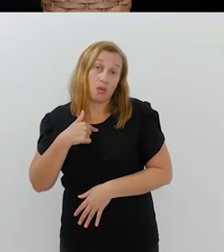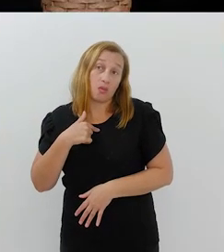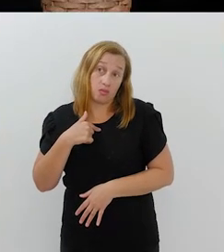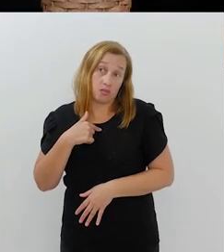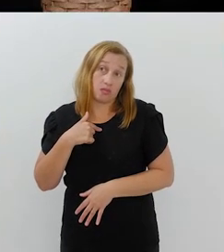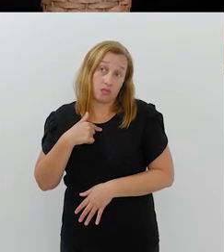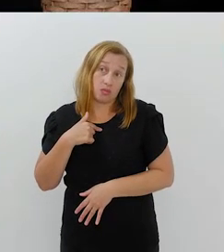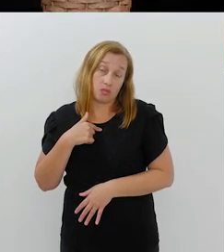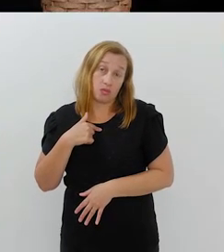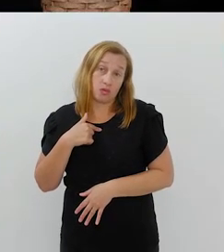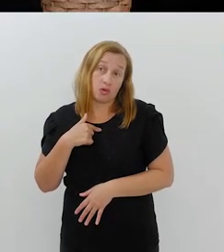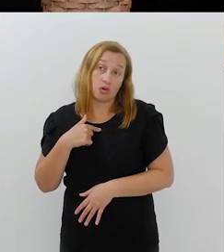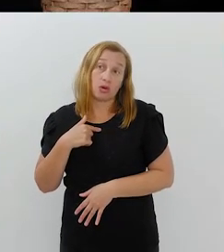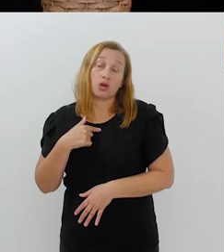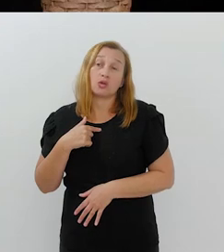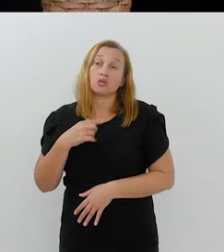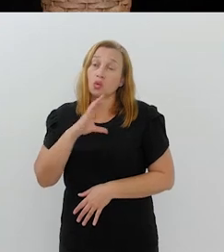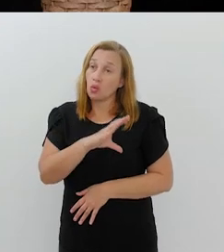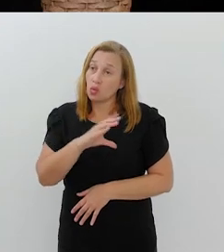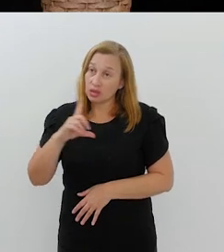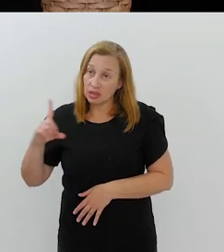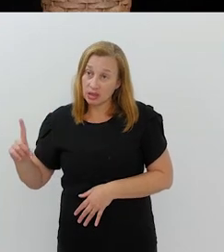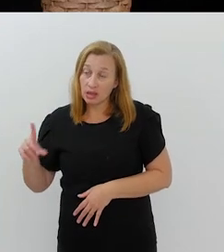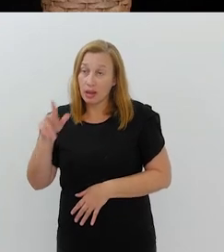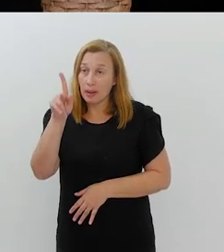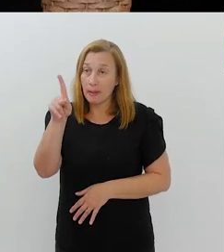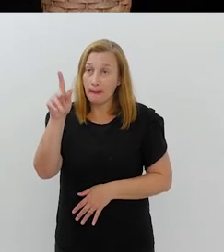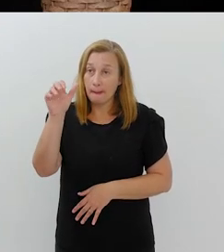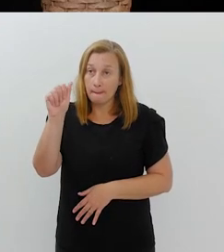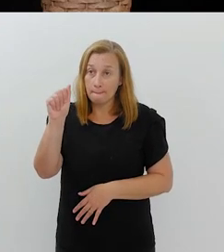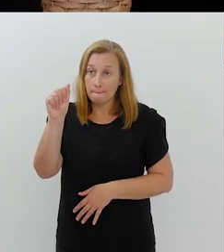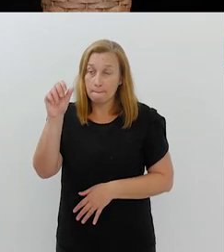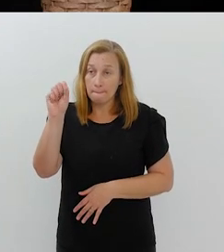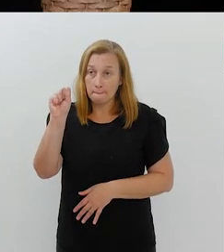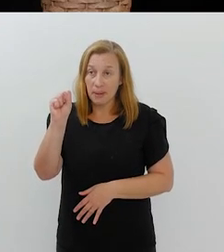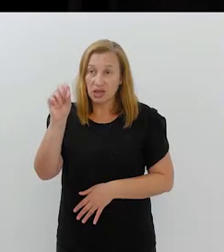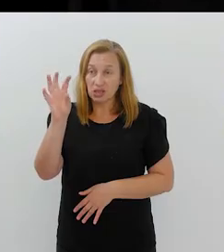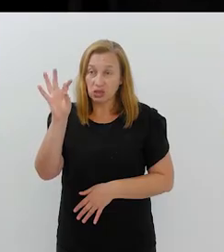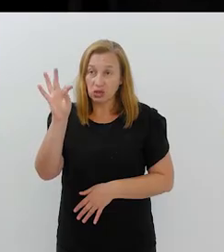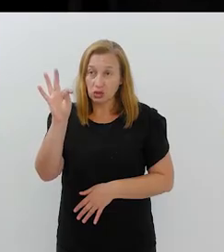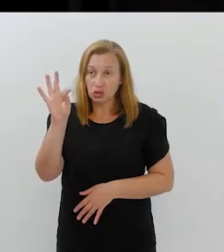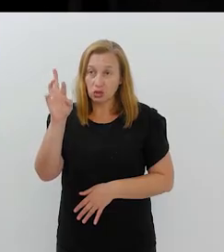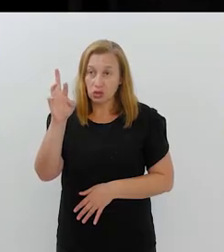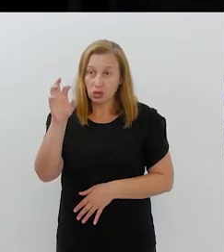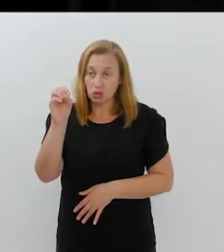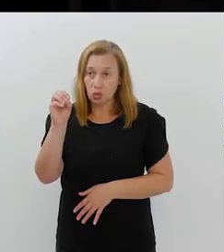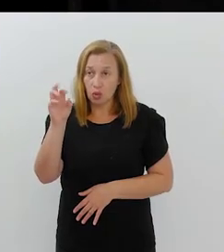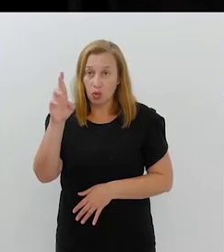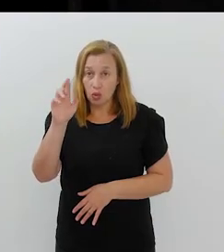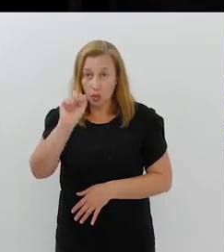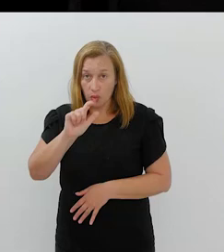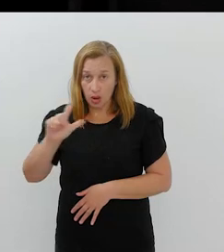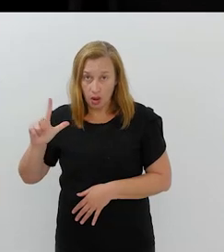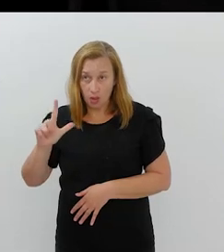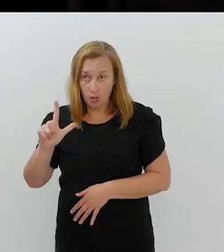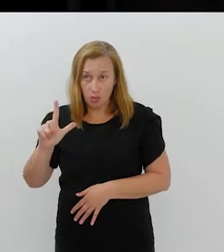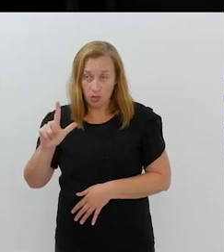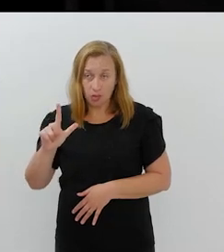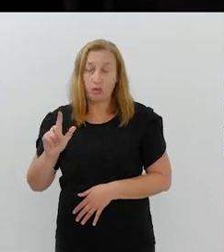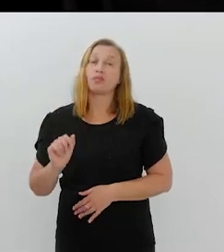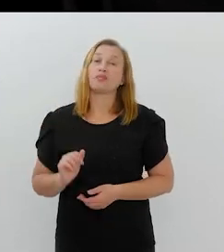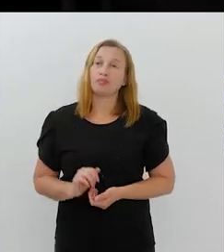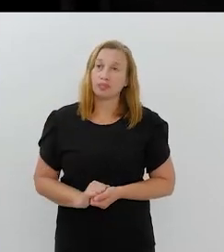Eu participo da Pastoral Nacional, eu sou de uma das coordenadoras da Pastoral Nacional e, também, eu sou no CIAMP, Rua Nacional,